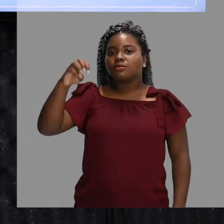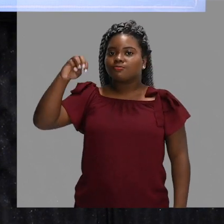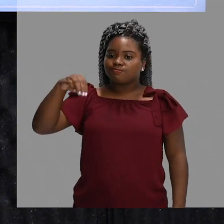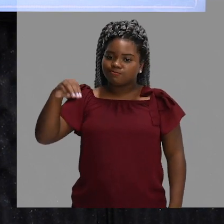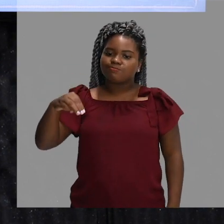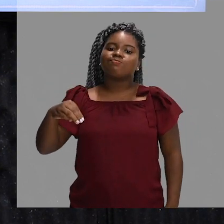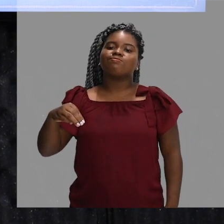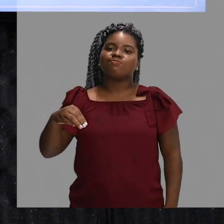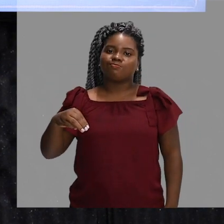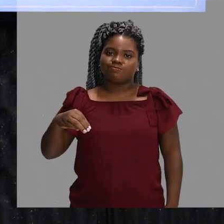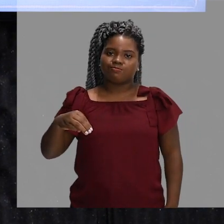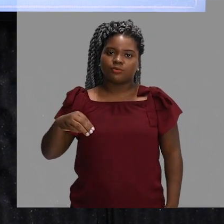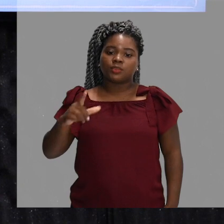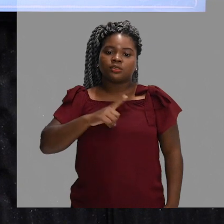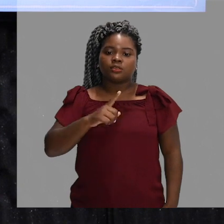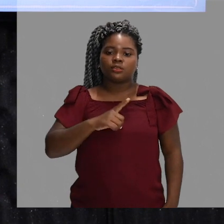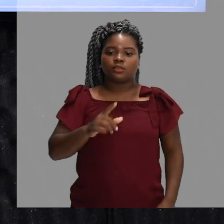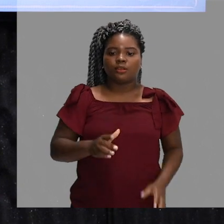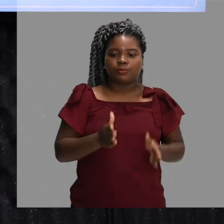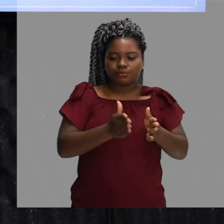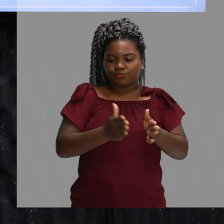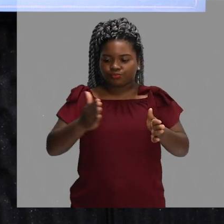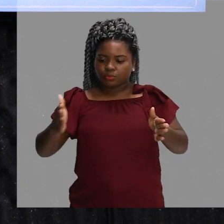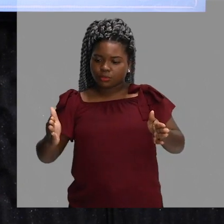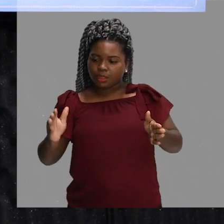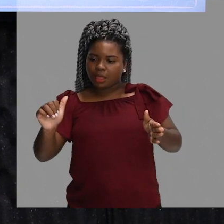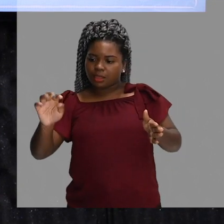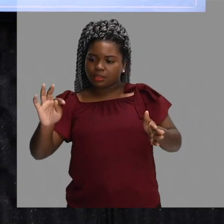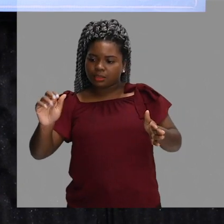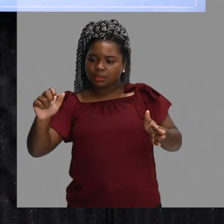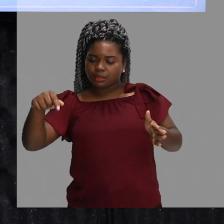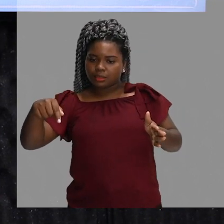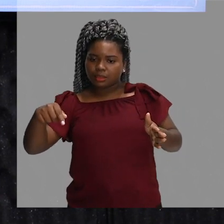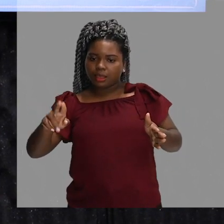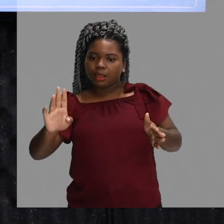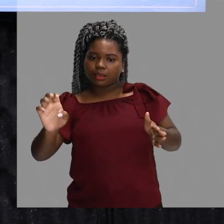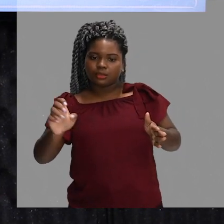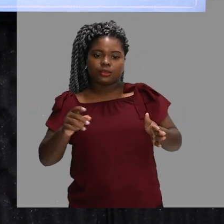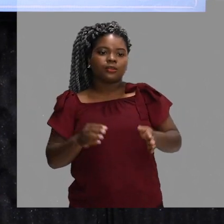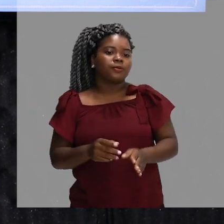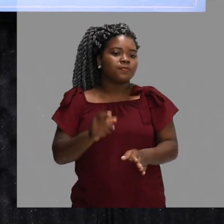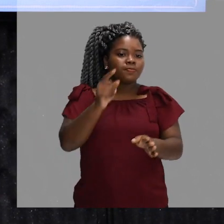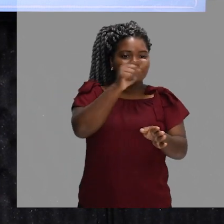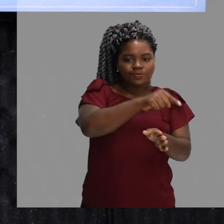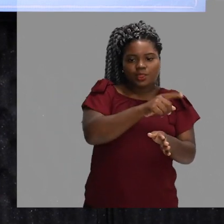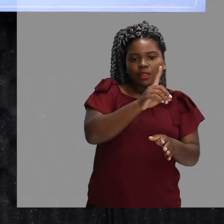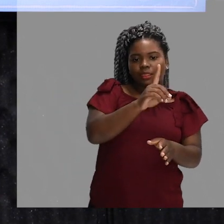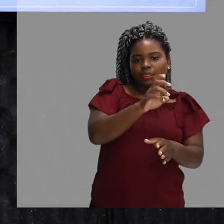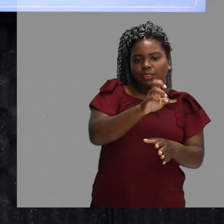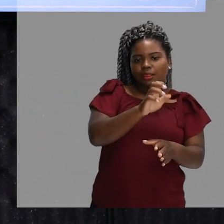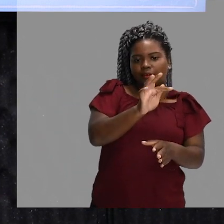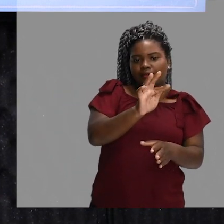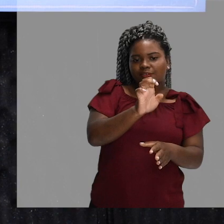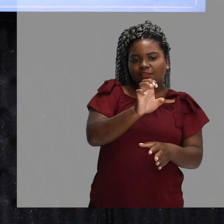quadra, se refere à zona de ataque, e os outros 2 terços é a zona de defesa.